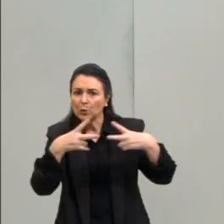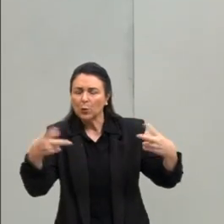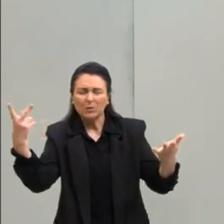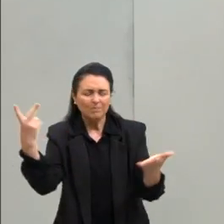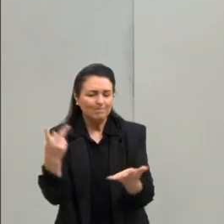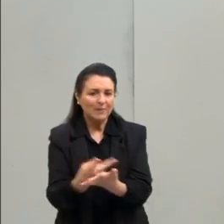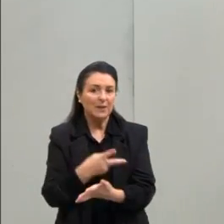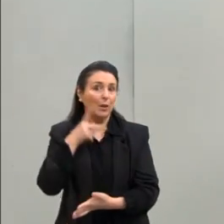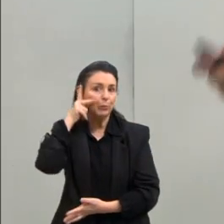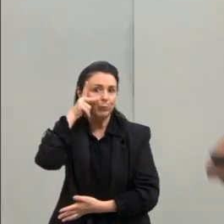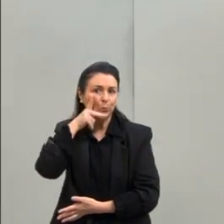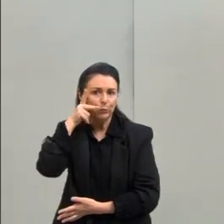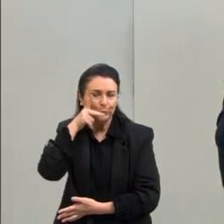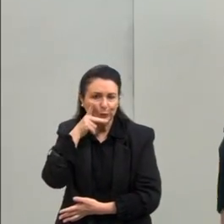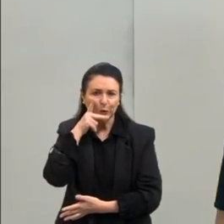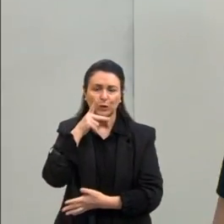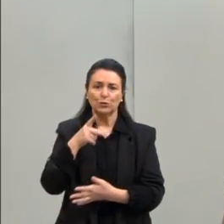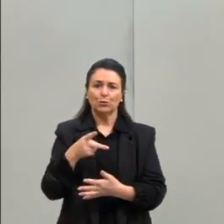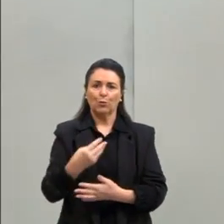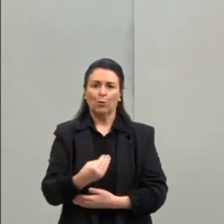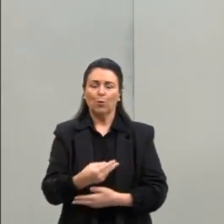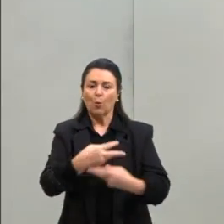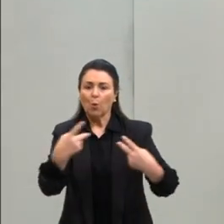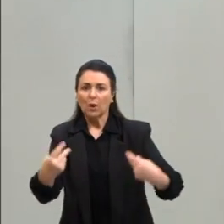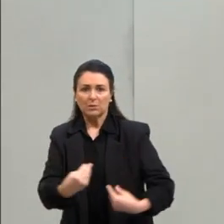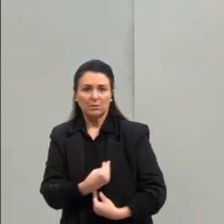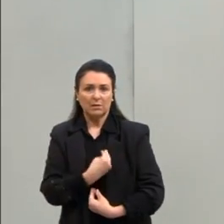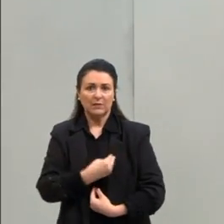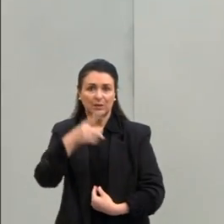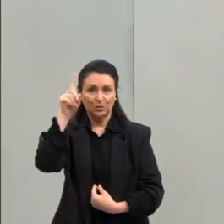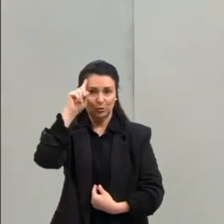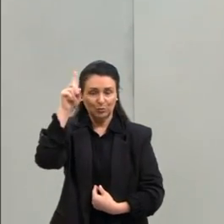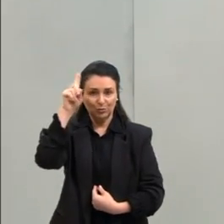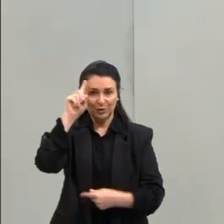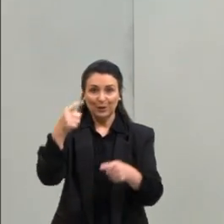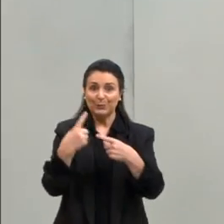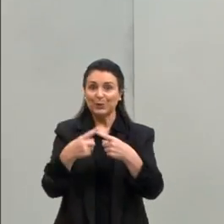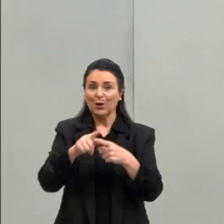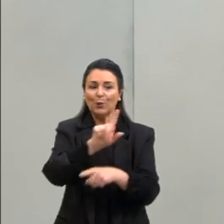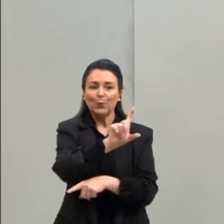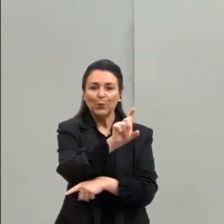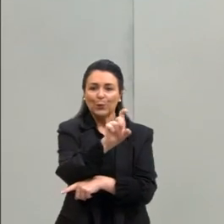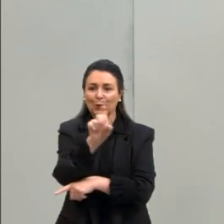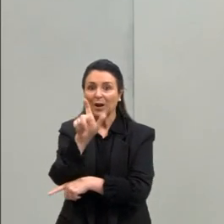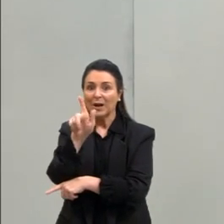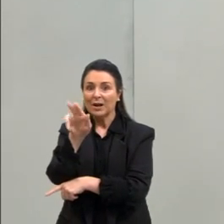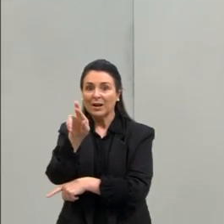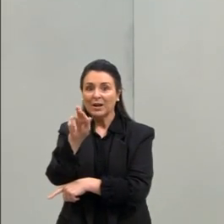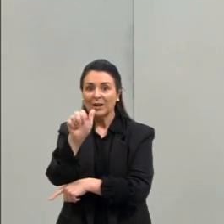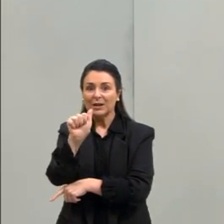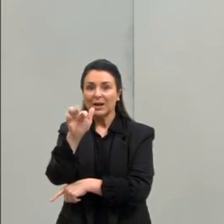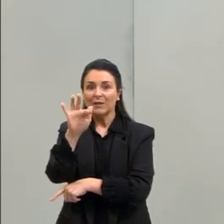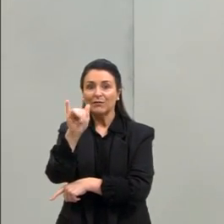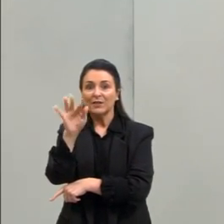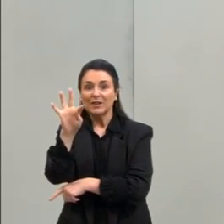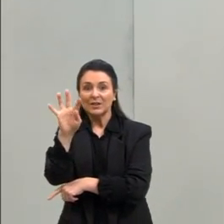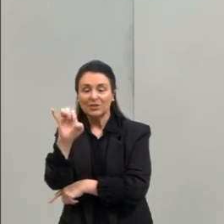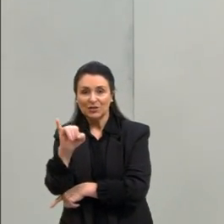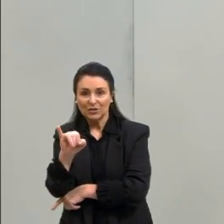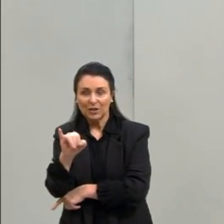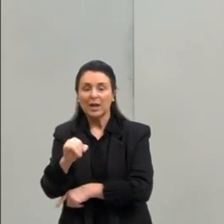políticos, cenas também do cotidiano, porque o grafite é uma arte urbana de expressão